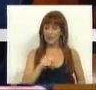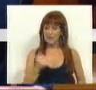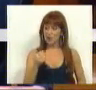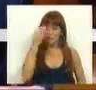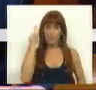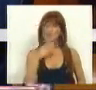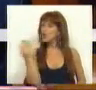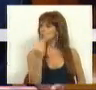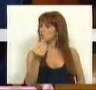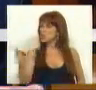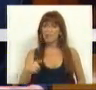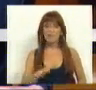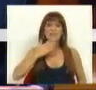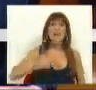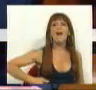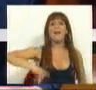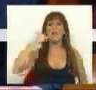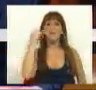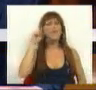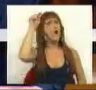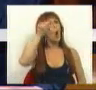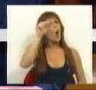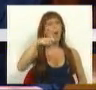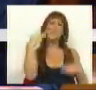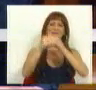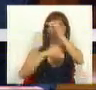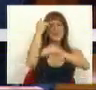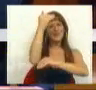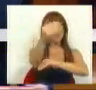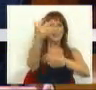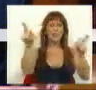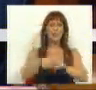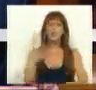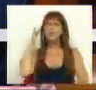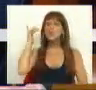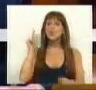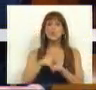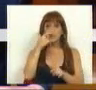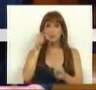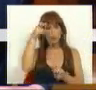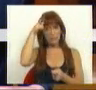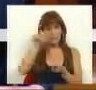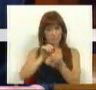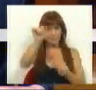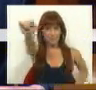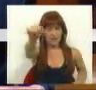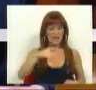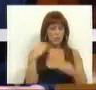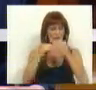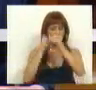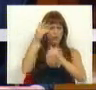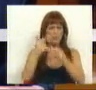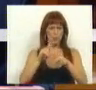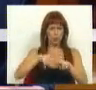% dos jovens com 20 anos a frequentarem o ensino superior. O número de diplomados no ensino superior